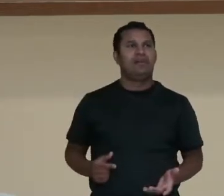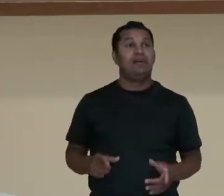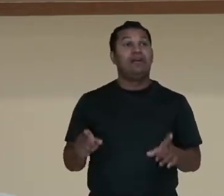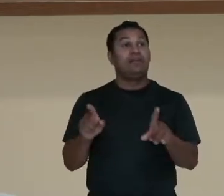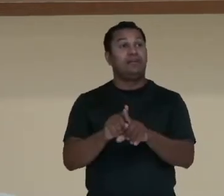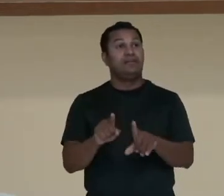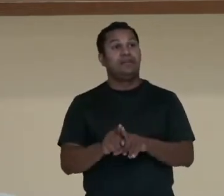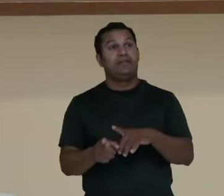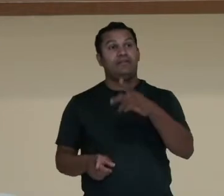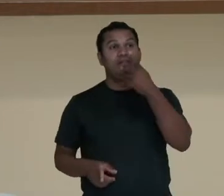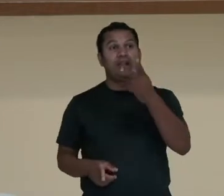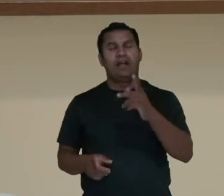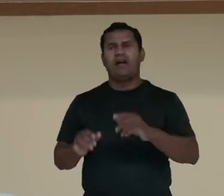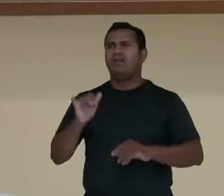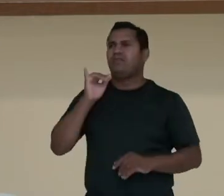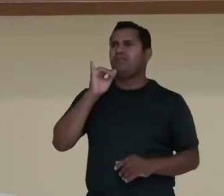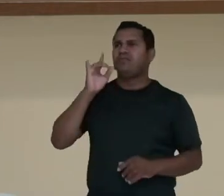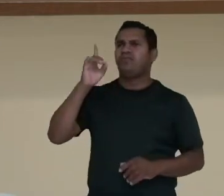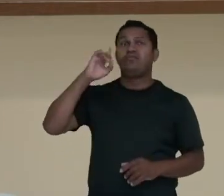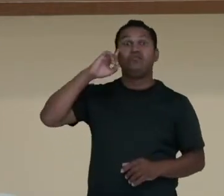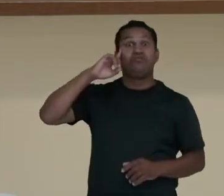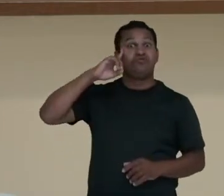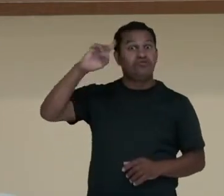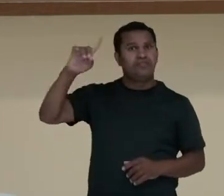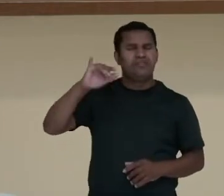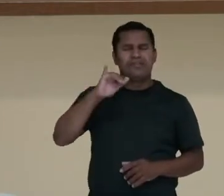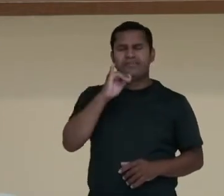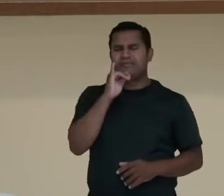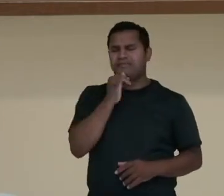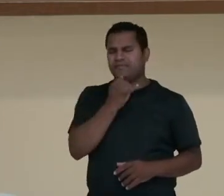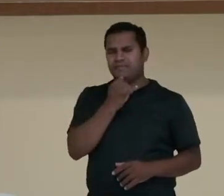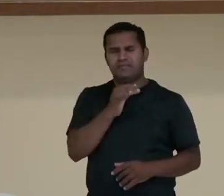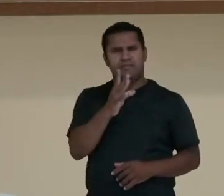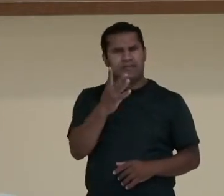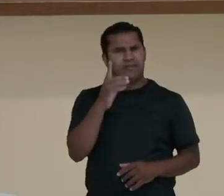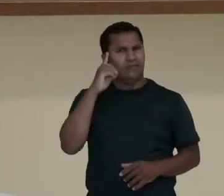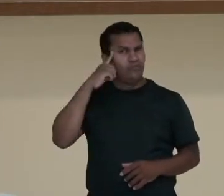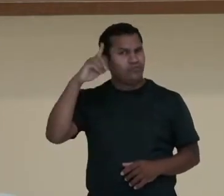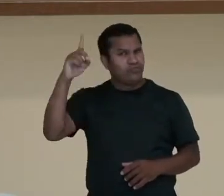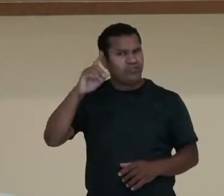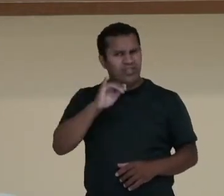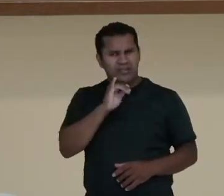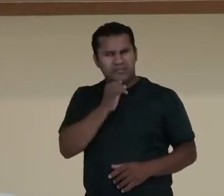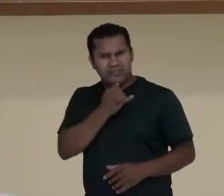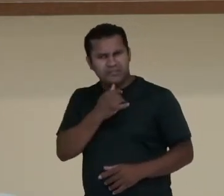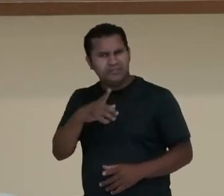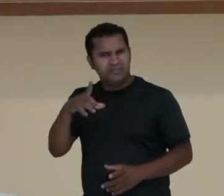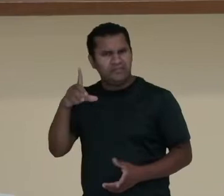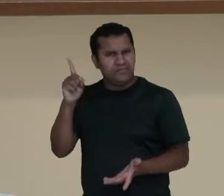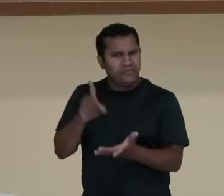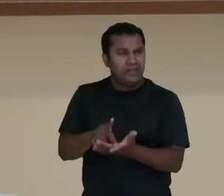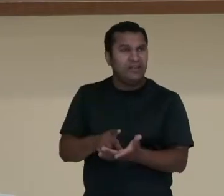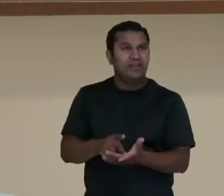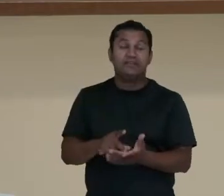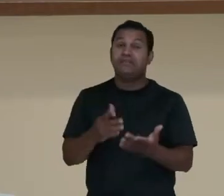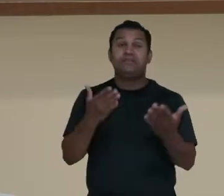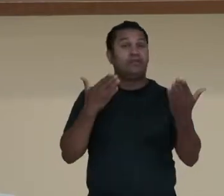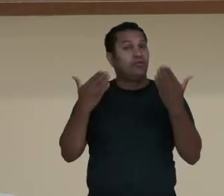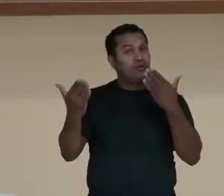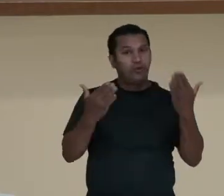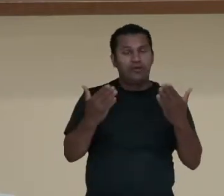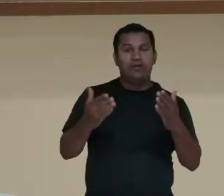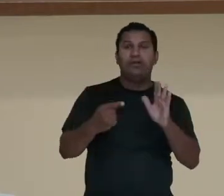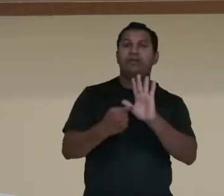que não têm rima. Então, nem todo poema pode ter música. Precisa ter música. Vamos ler um poema do poeta Mário Quintana